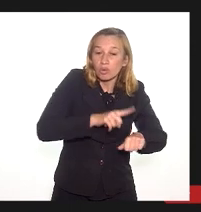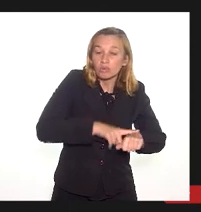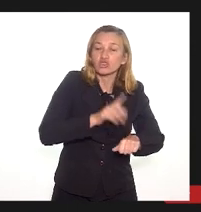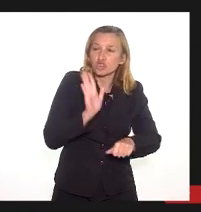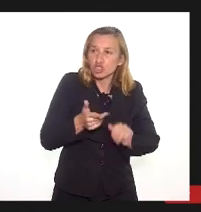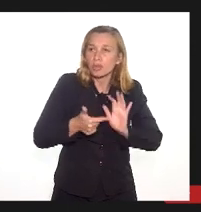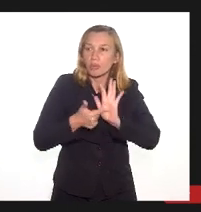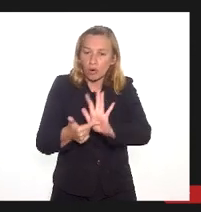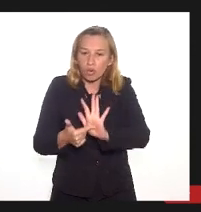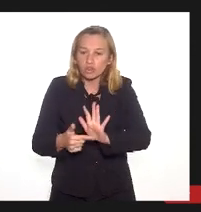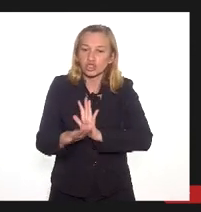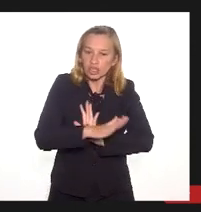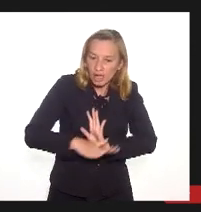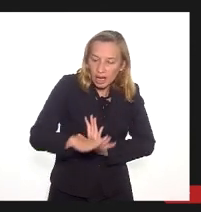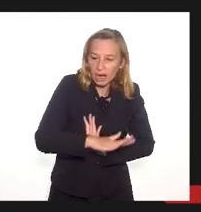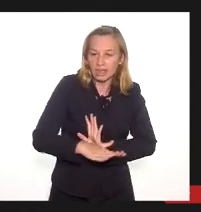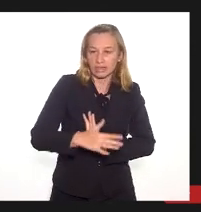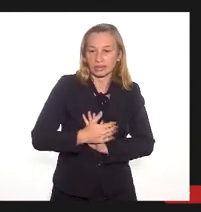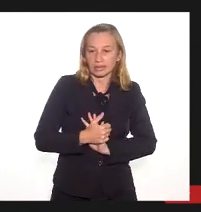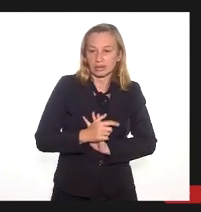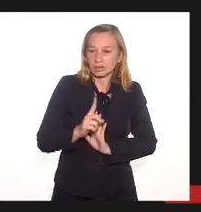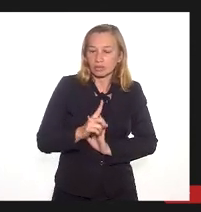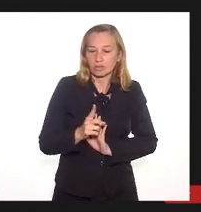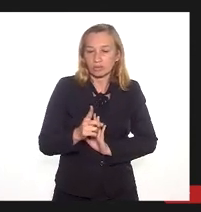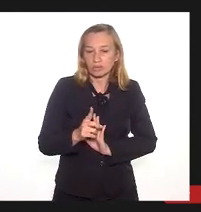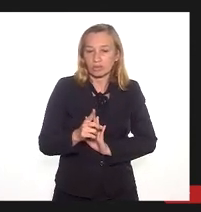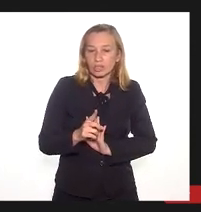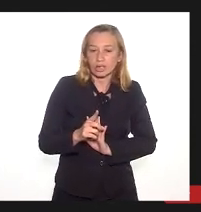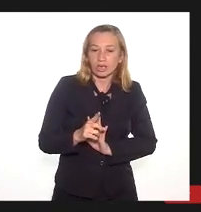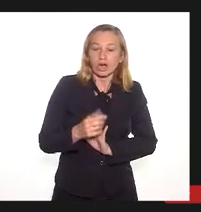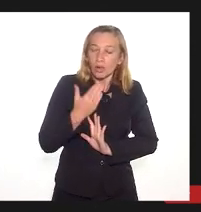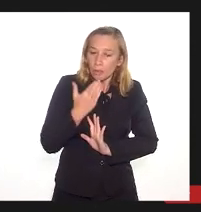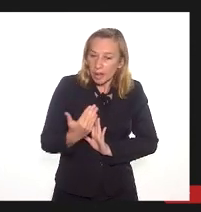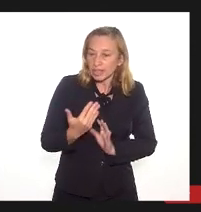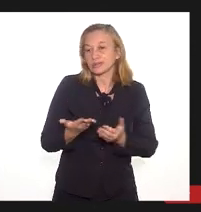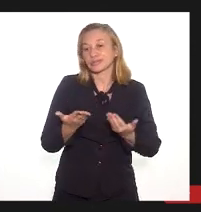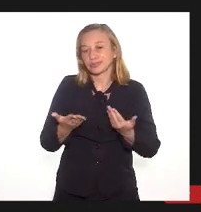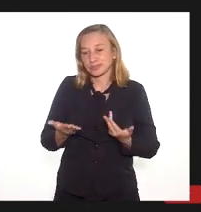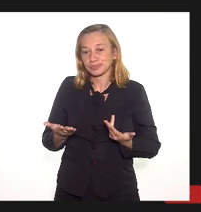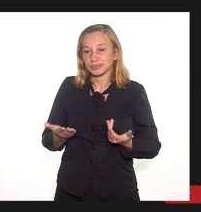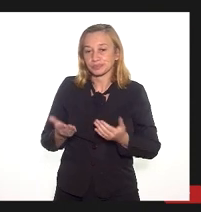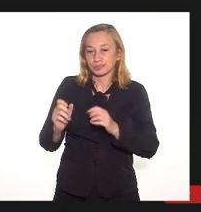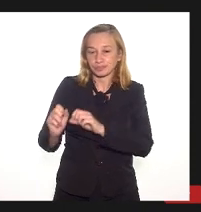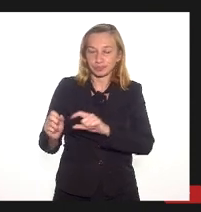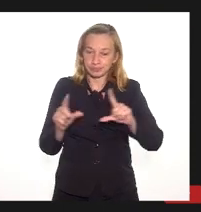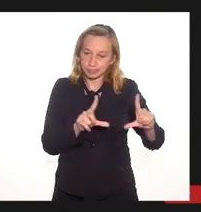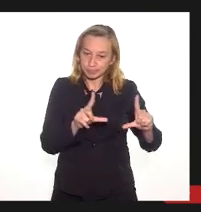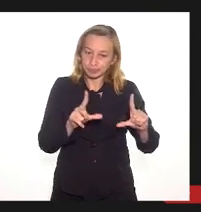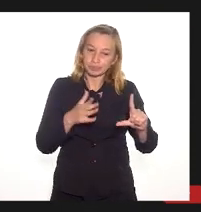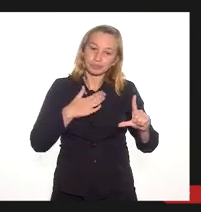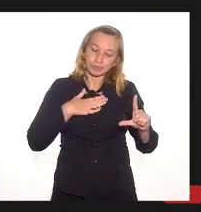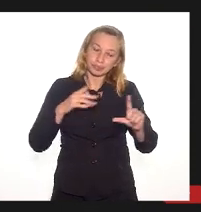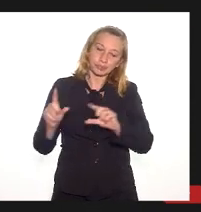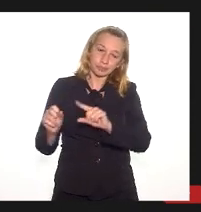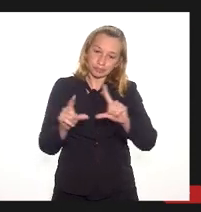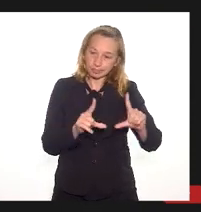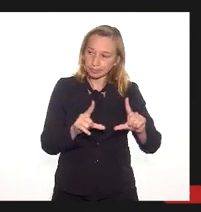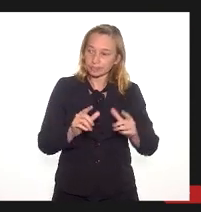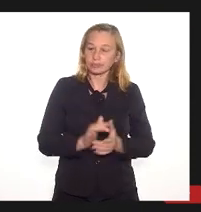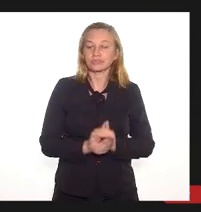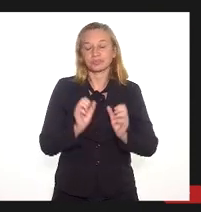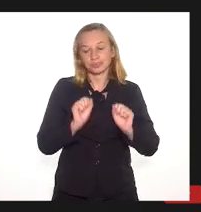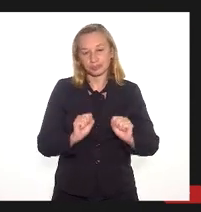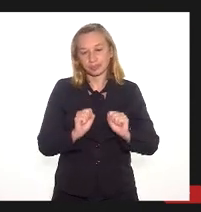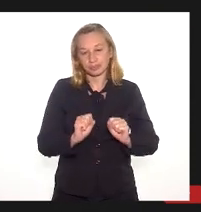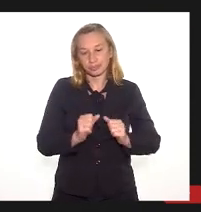mostra que a área é inviável. eu peço, se possível, que projete a apresentação que eu encaminhei para que a gente